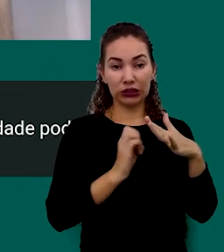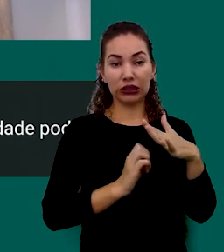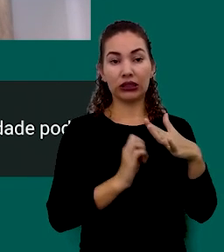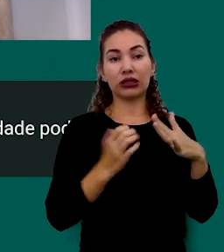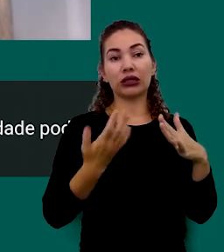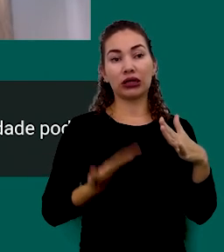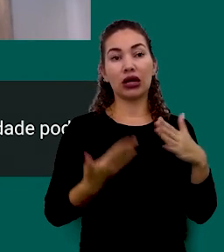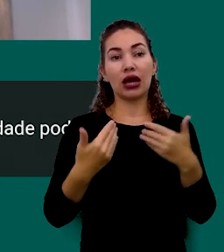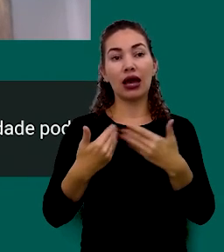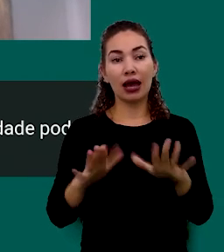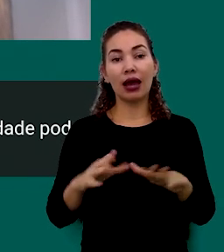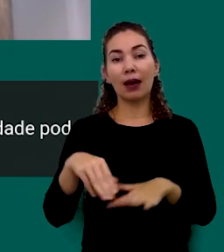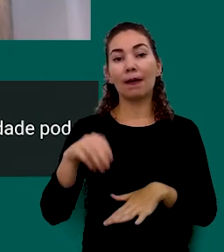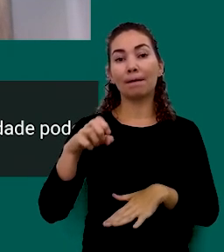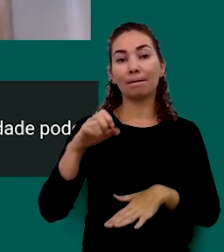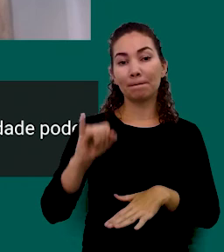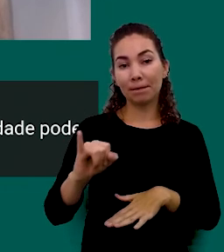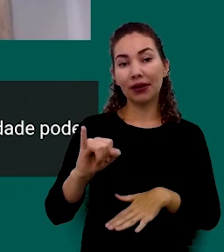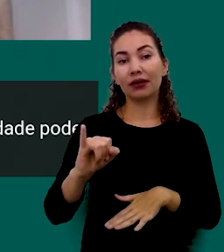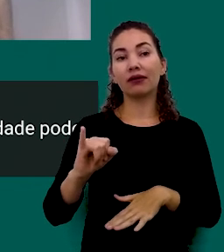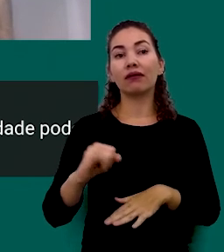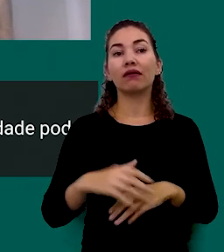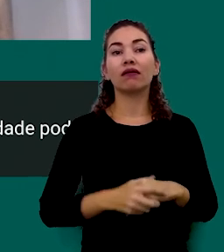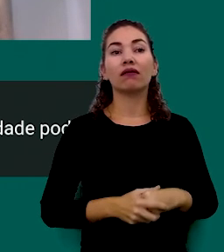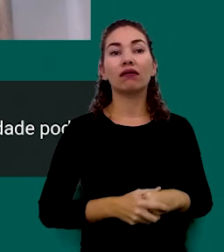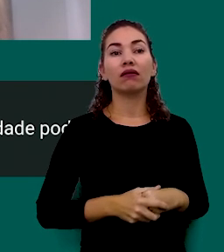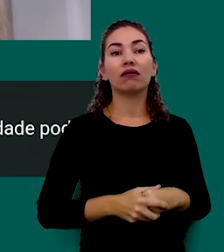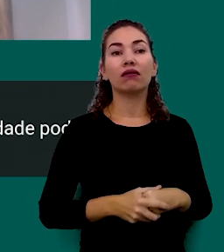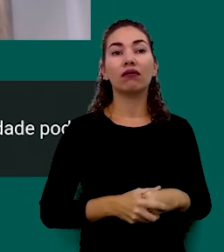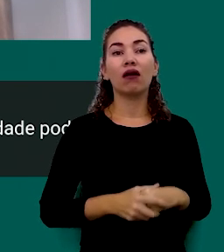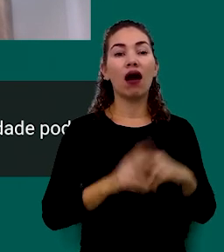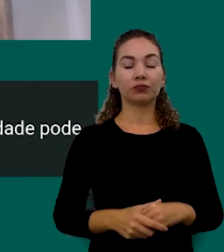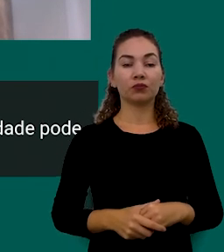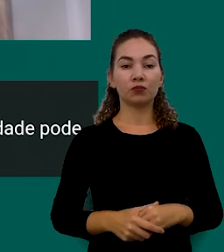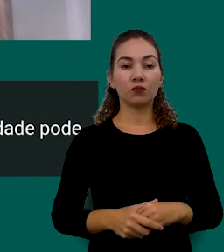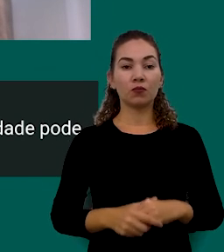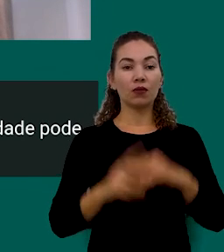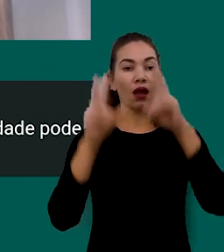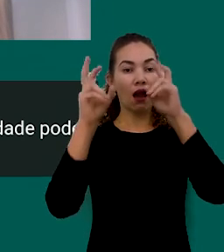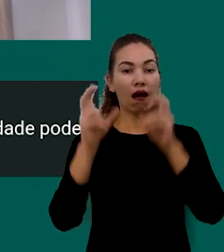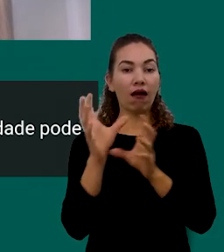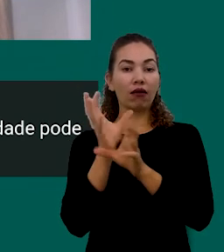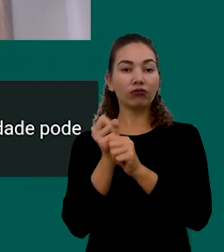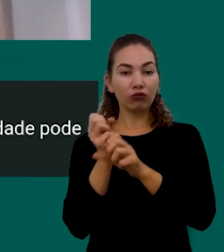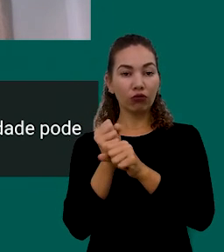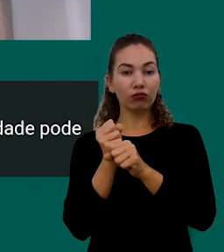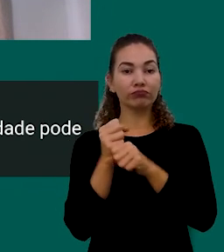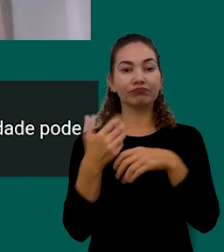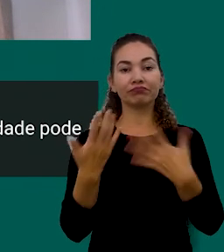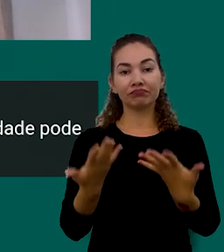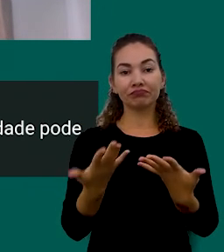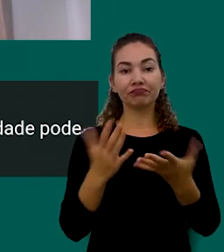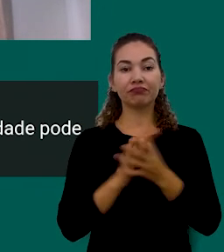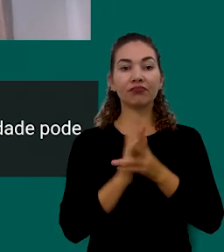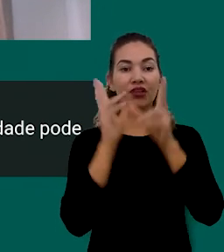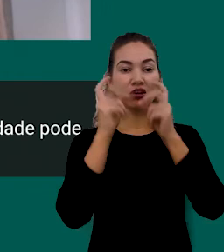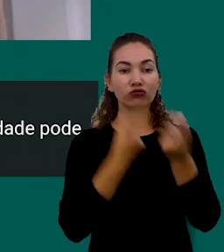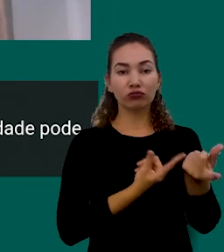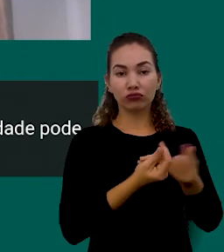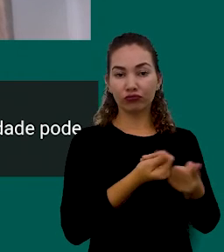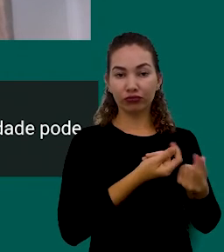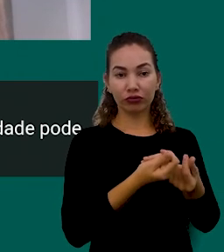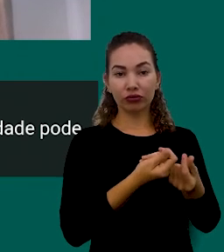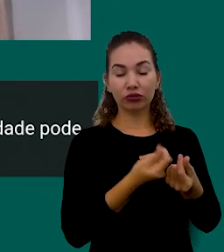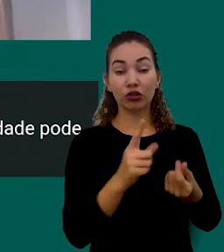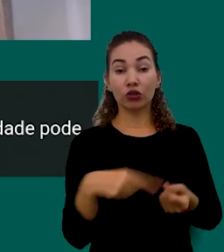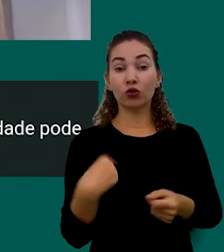Abertura De MEI Gente É Questões Contábeis É Questões Financeiras